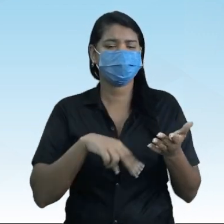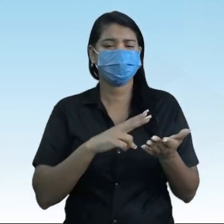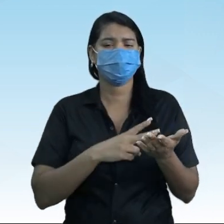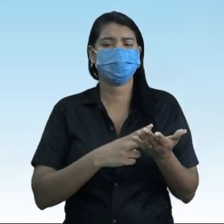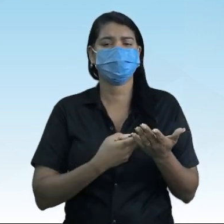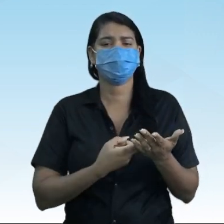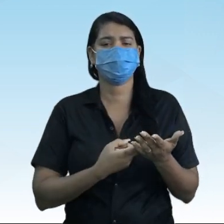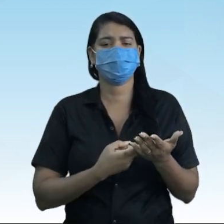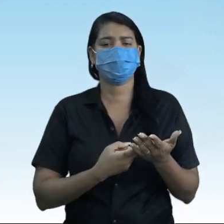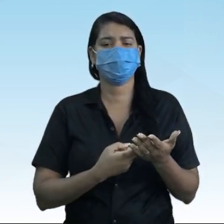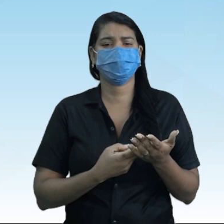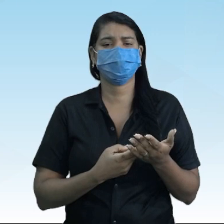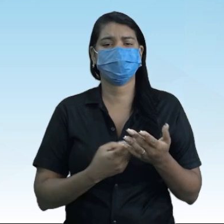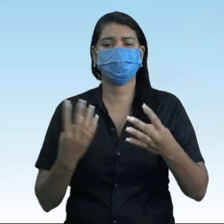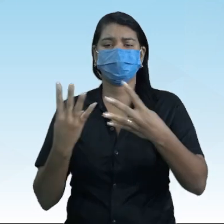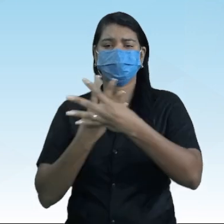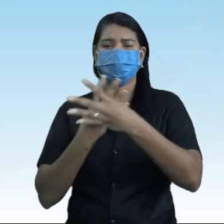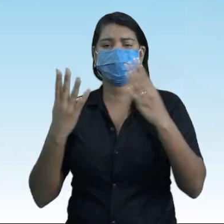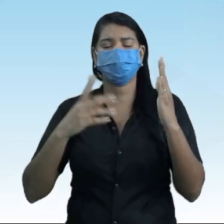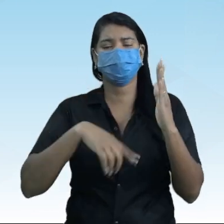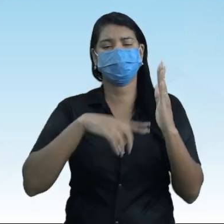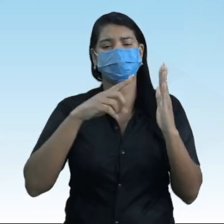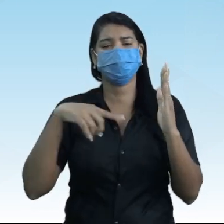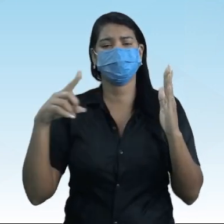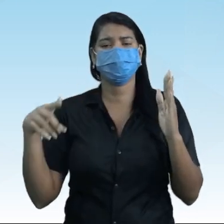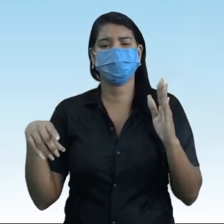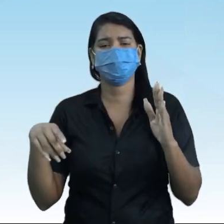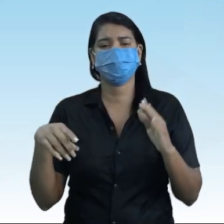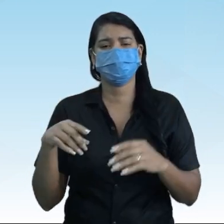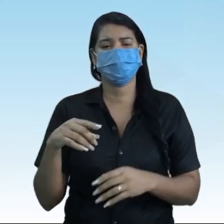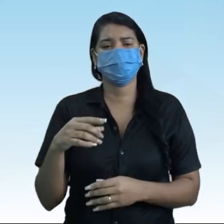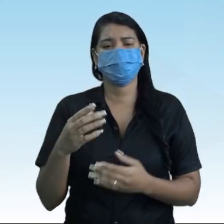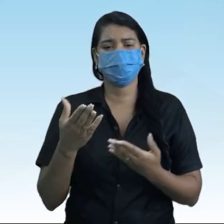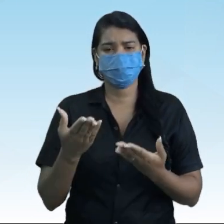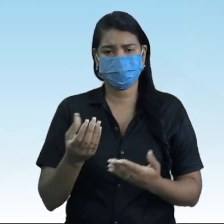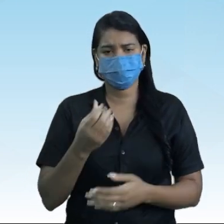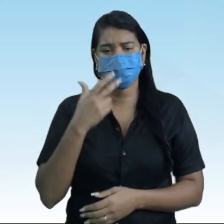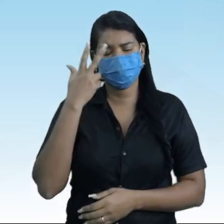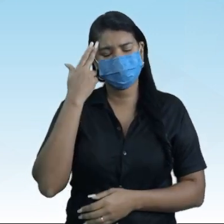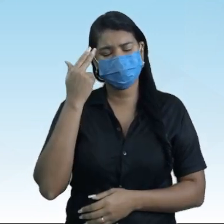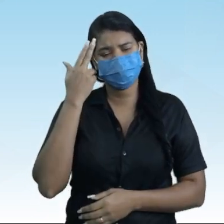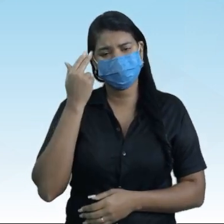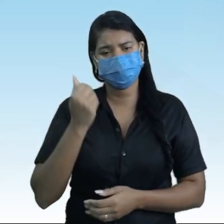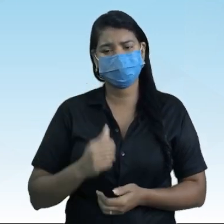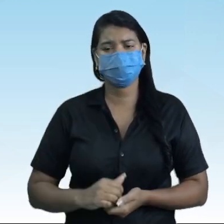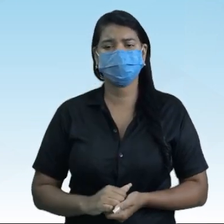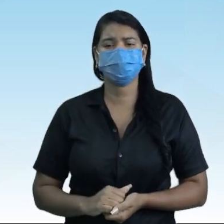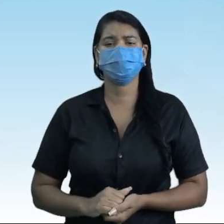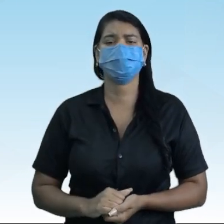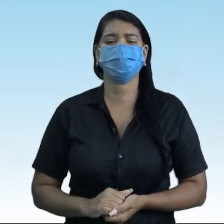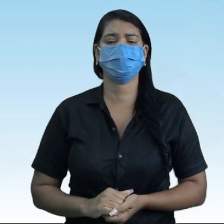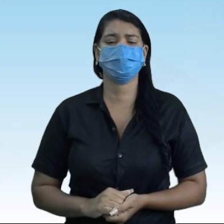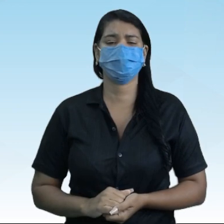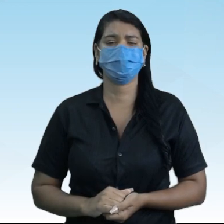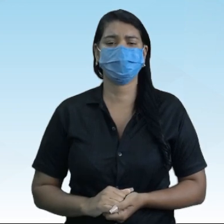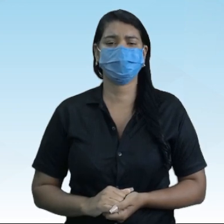de tabelas e gráficos? Não tem nenhum bichete de cabeça. Isso é muito normal. E, às vezes, essas questões são muito